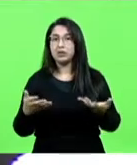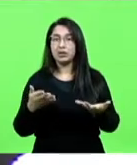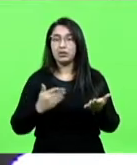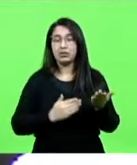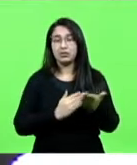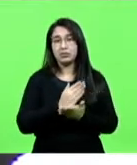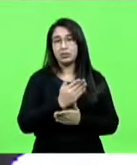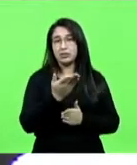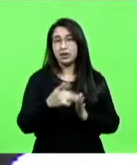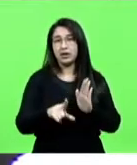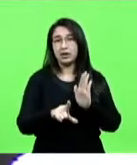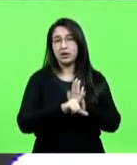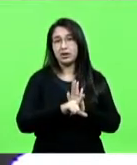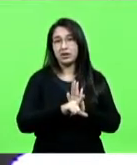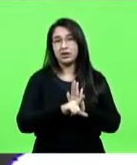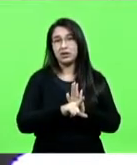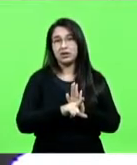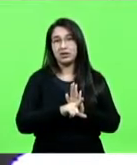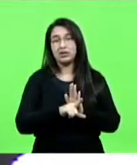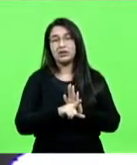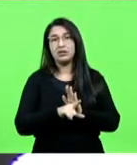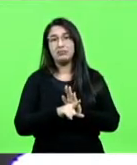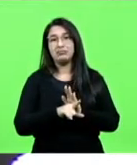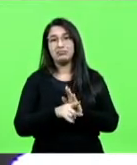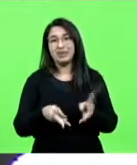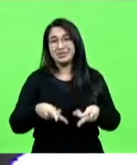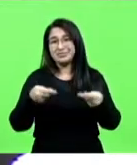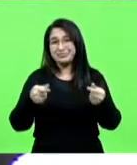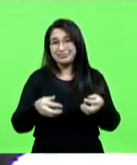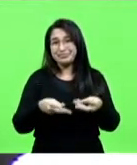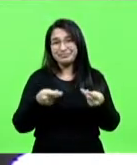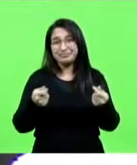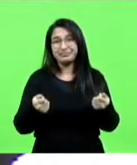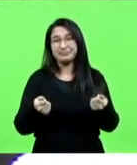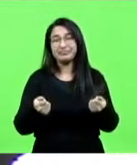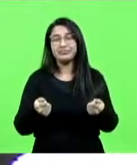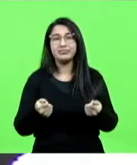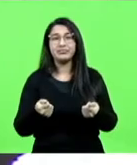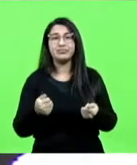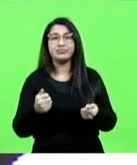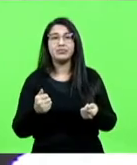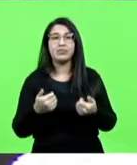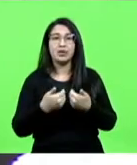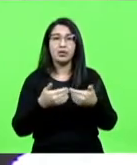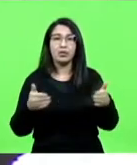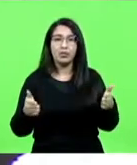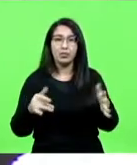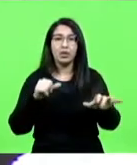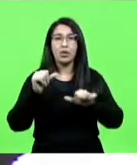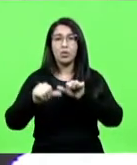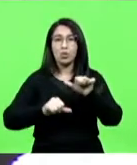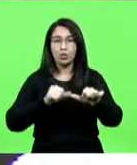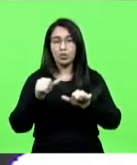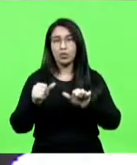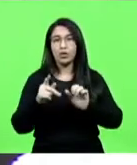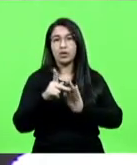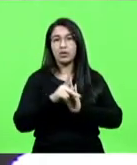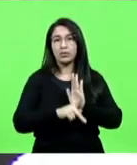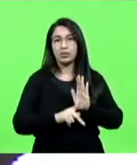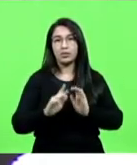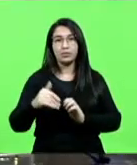lei que liga o nada ao lugar nenhum e aprovada com aberto ainda uma possibilidade de se trocar de programa posteriormente.